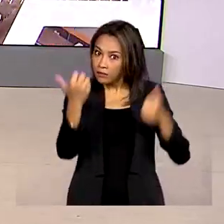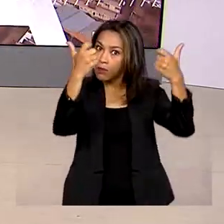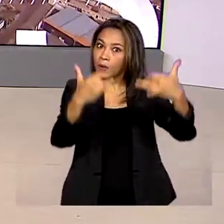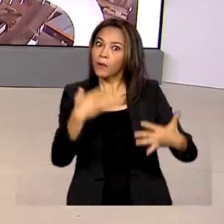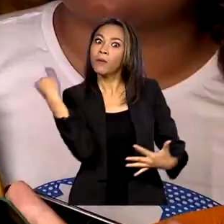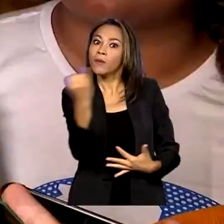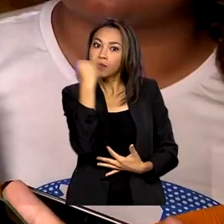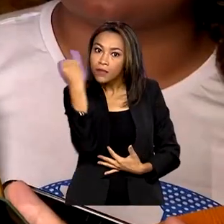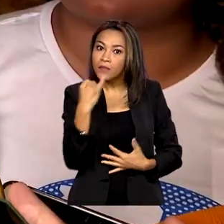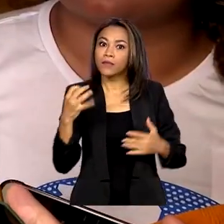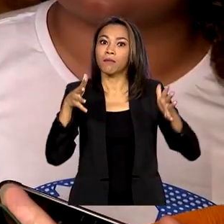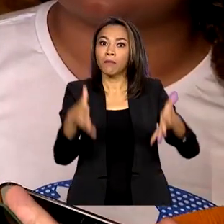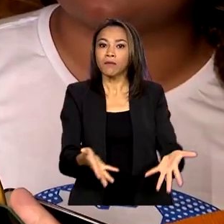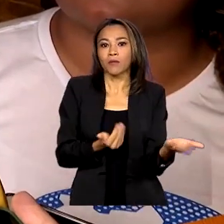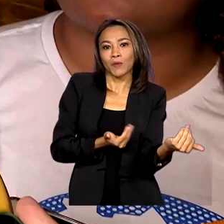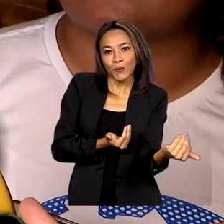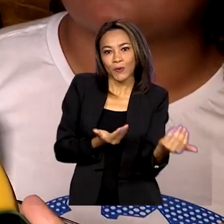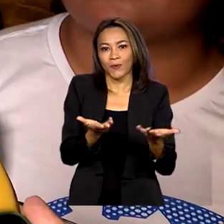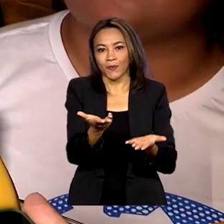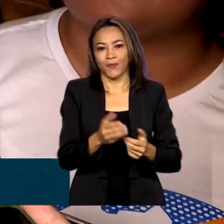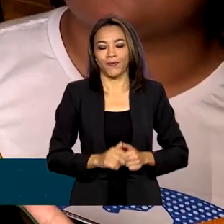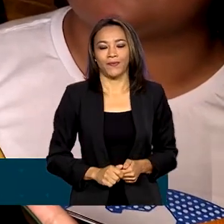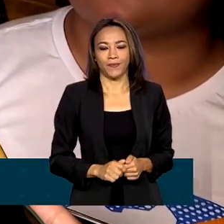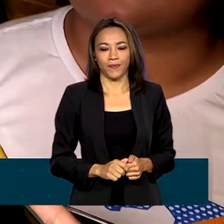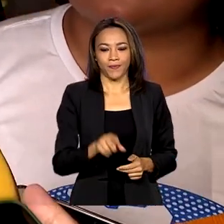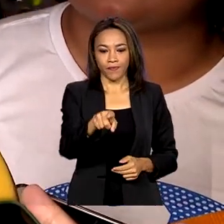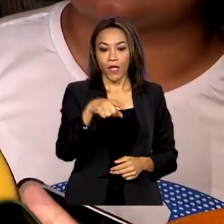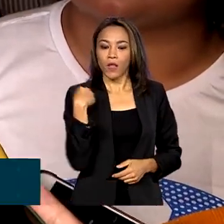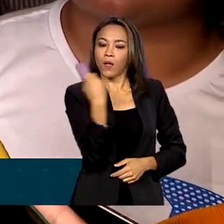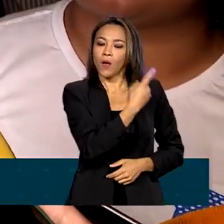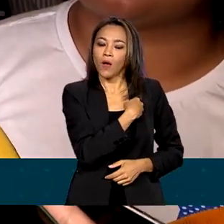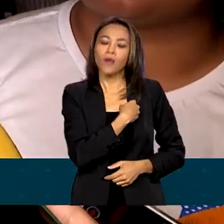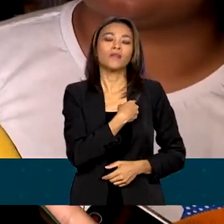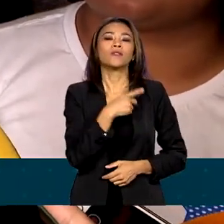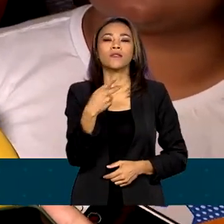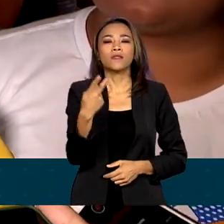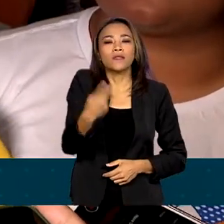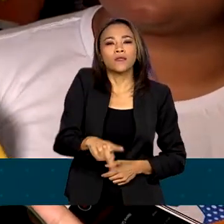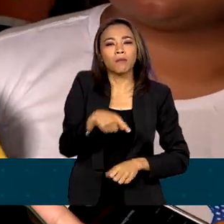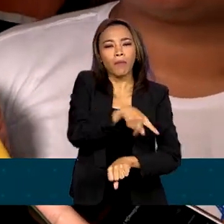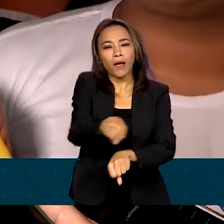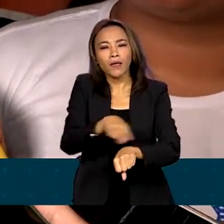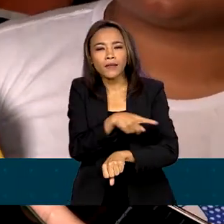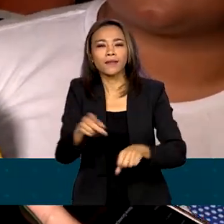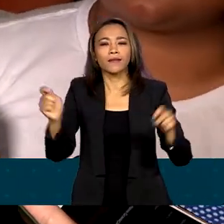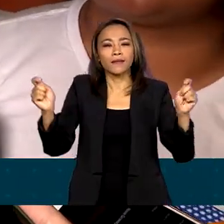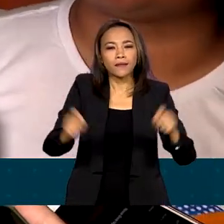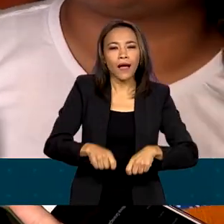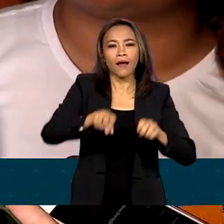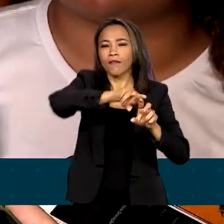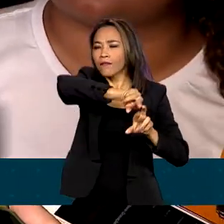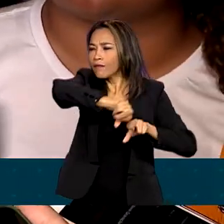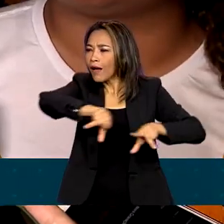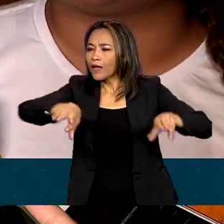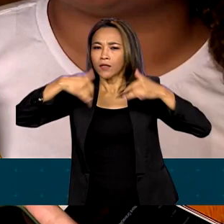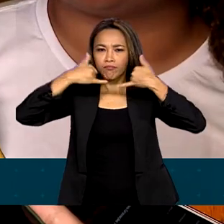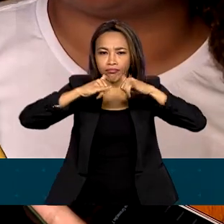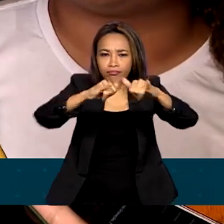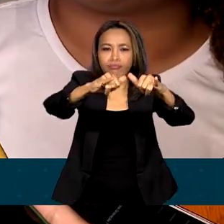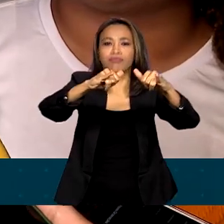ambiental. Nós somos um país que tem condição de ter uma matriz energética limpa e diversificada,